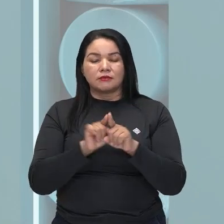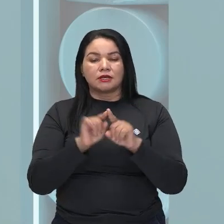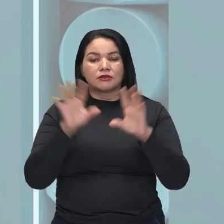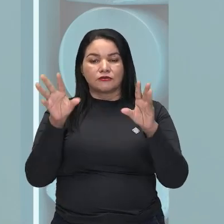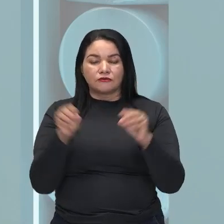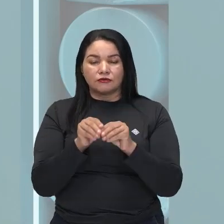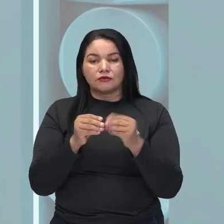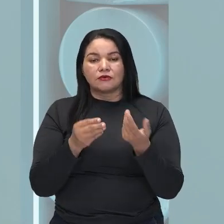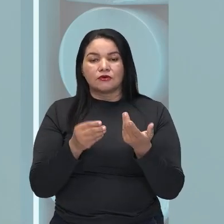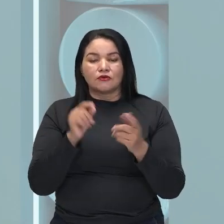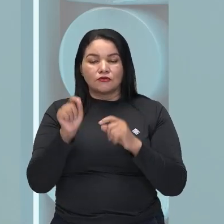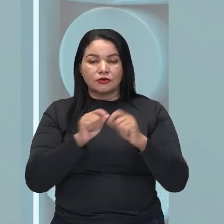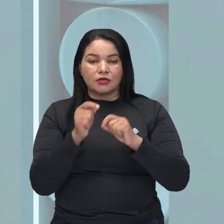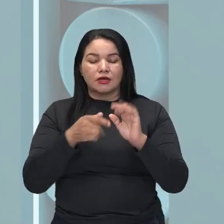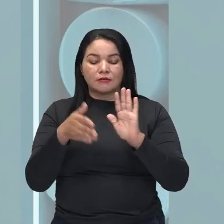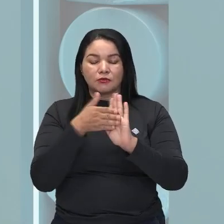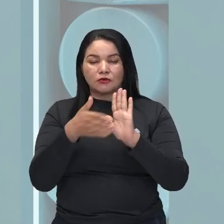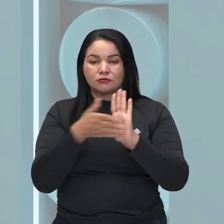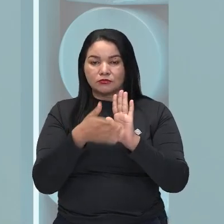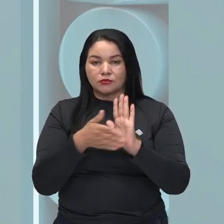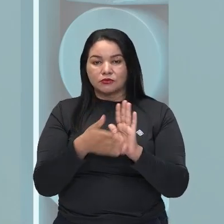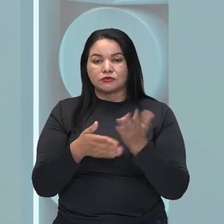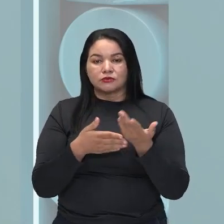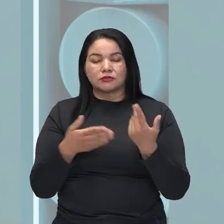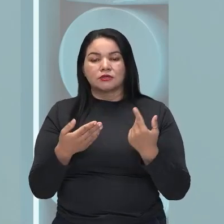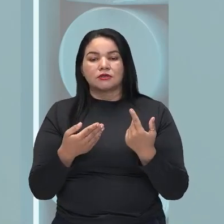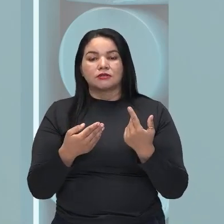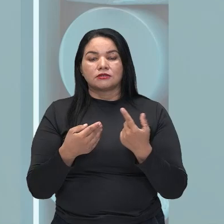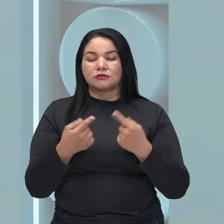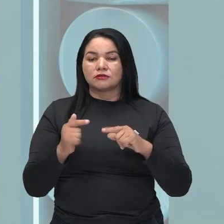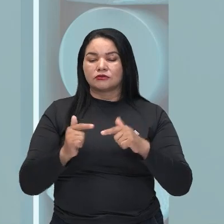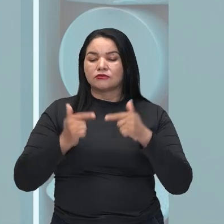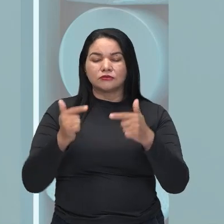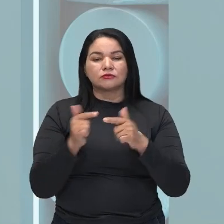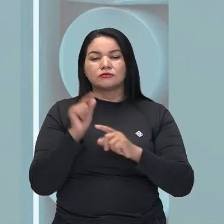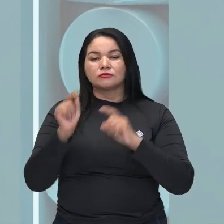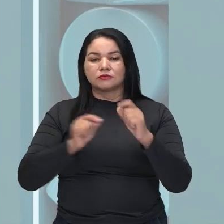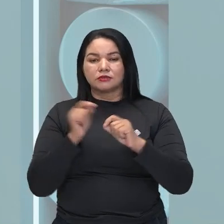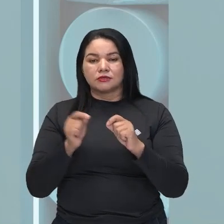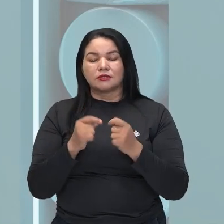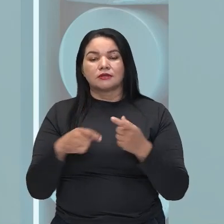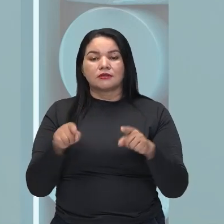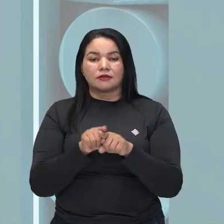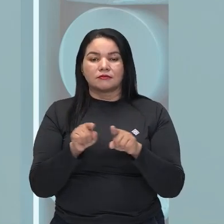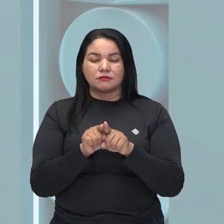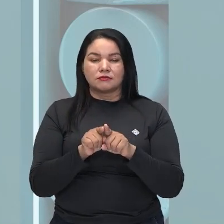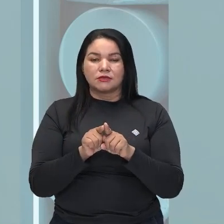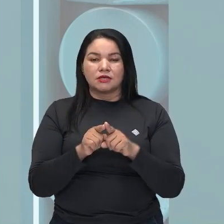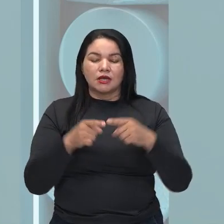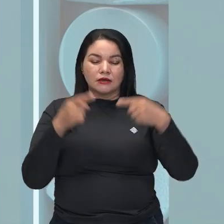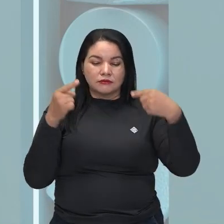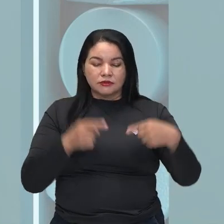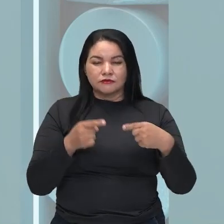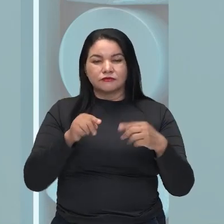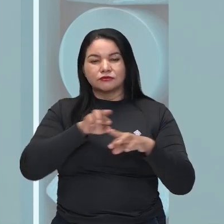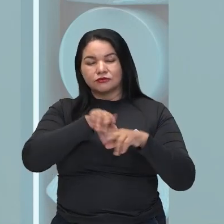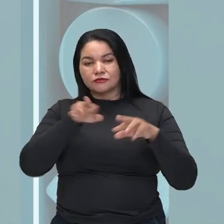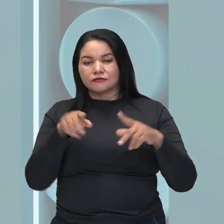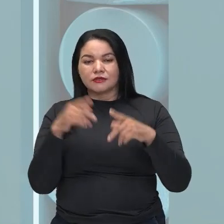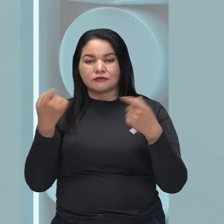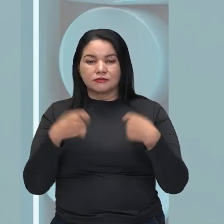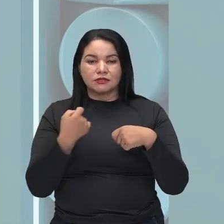exatamente a proposta de intervenção, evidenciando aquilo que pode ser feito em relação a esses desafios, a essa problemática